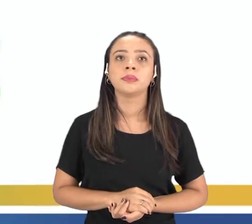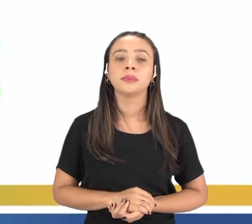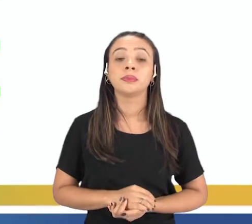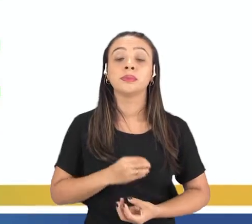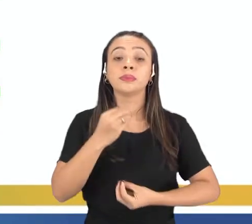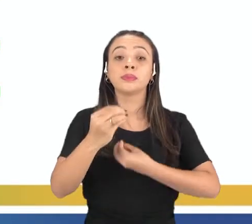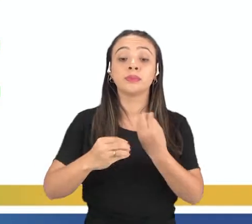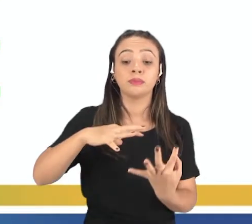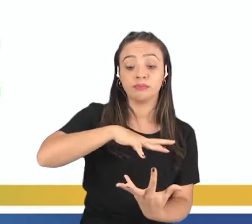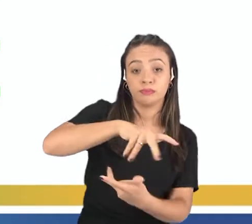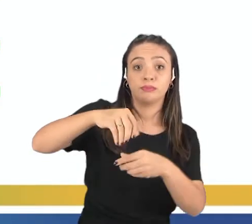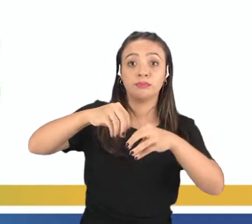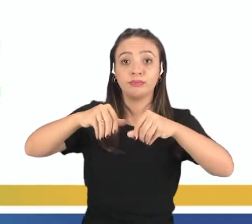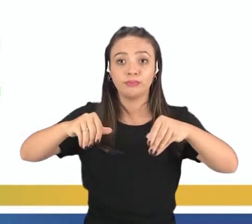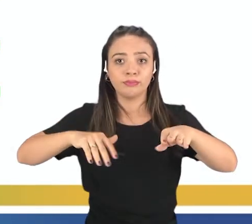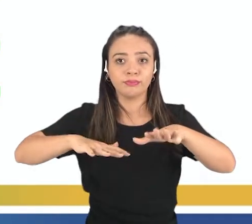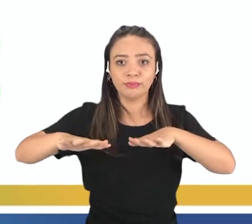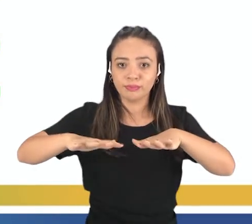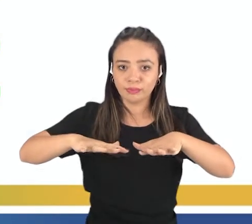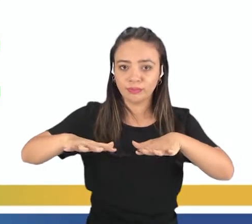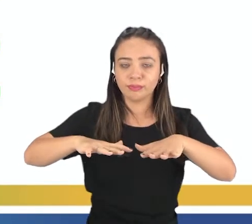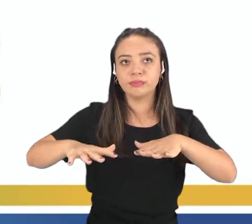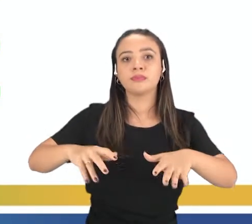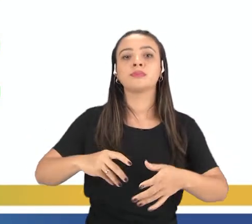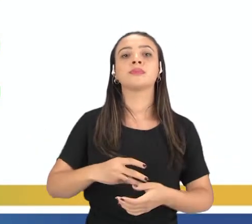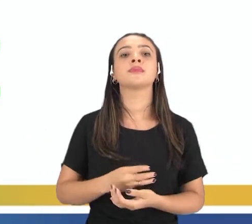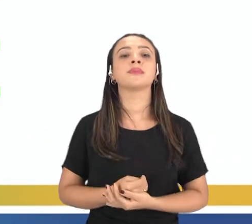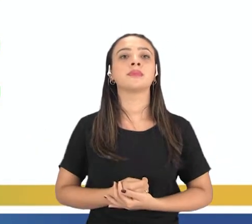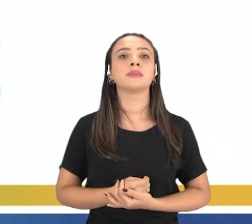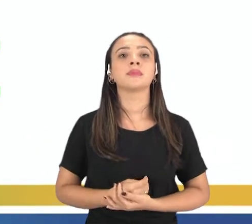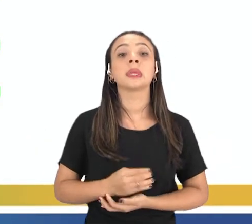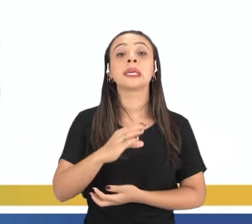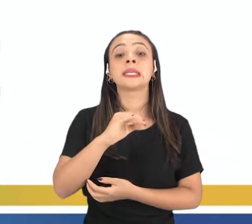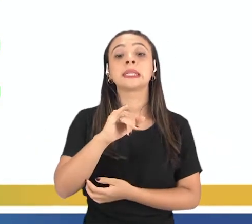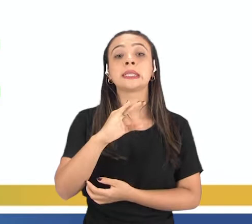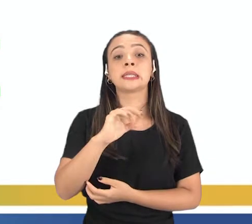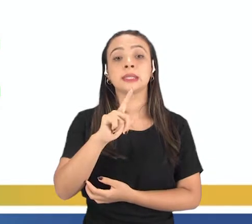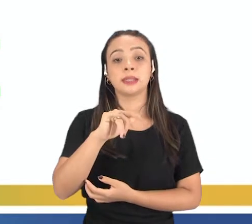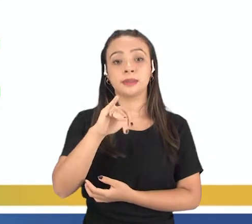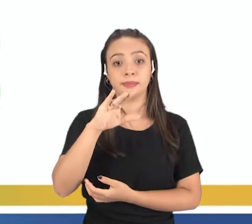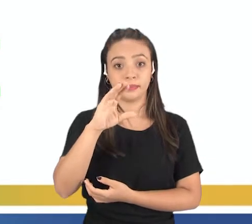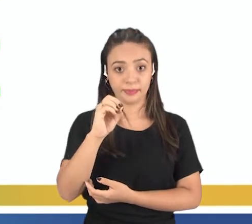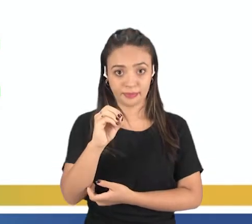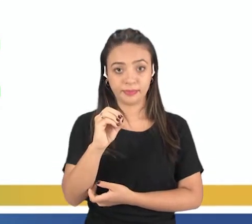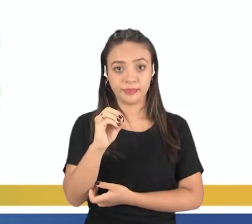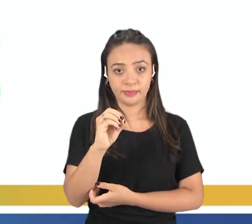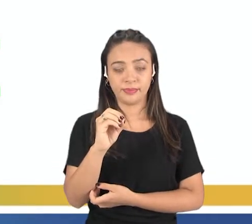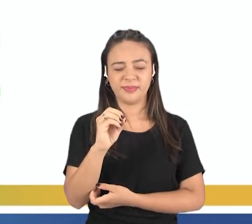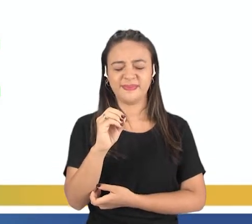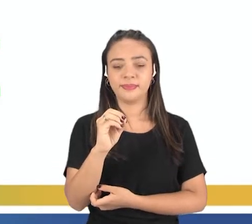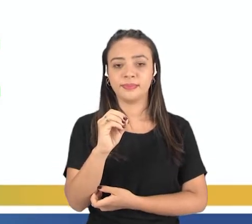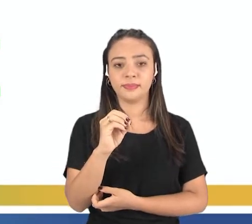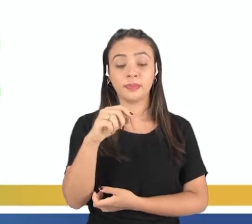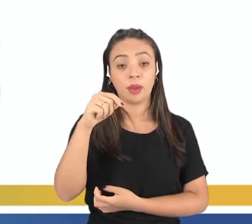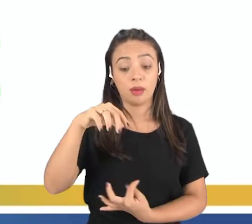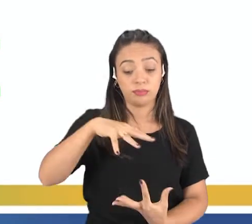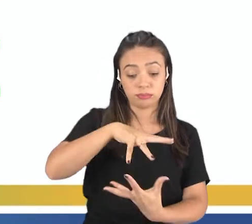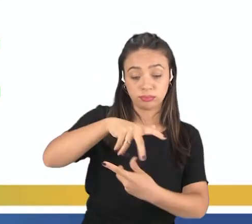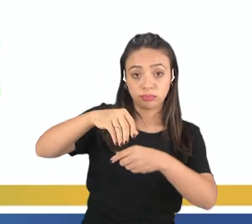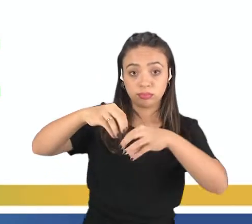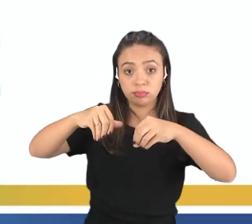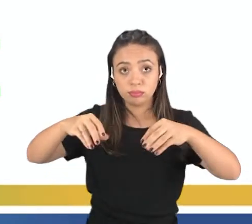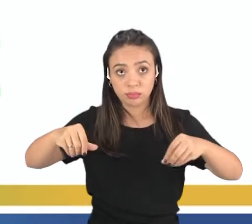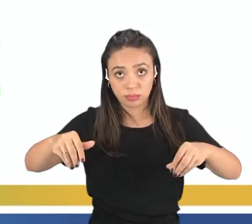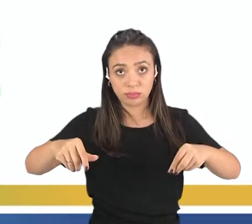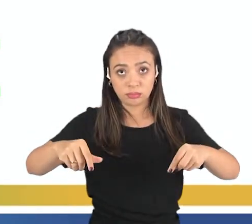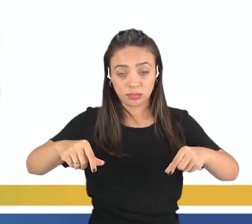Movimentos da Terra. Vamos começar aqui pelos movimentos cíclicos que a Terra realiza. O planeta Terra realiza um